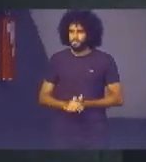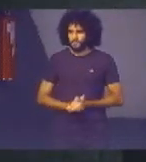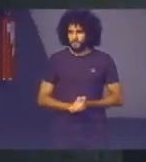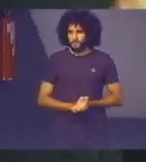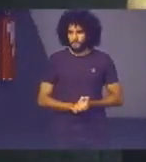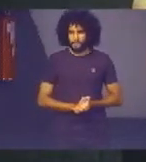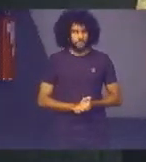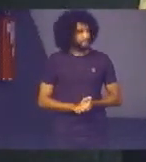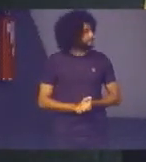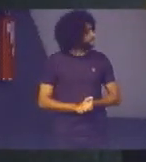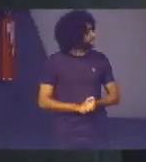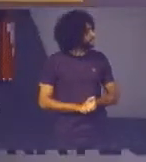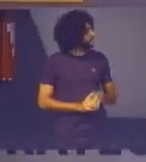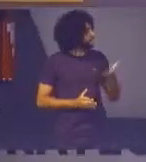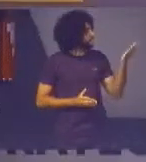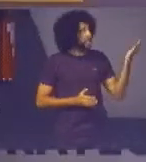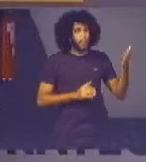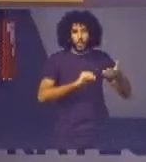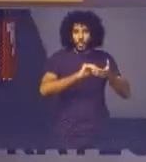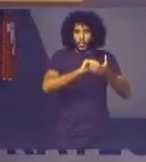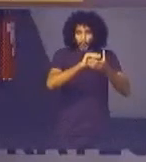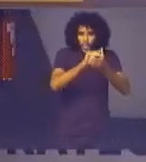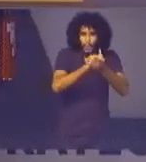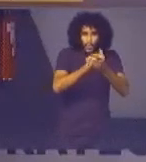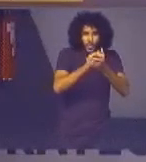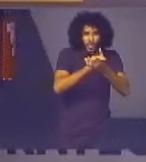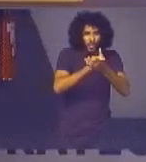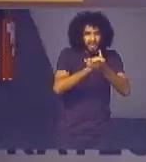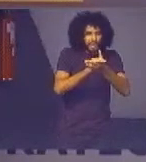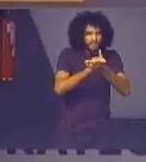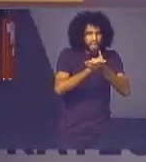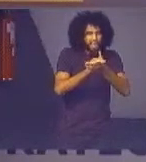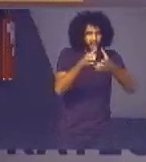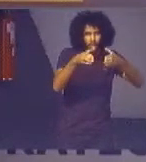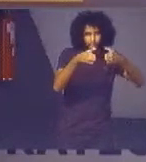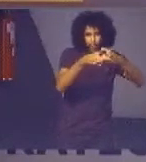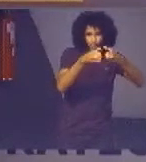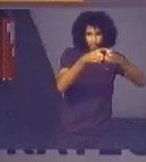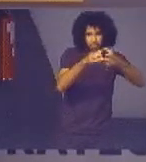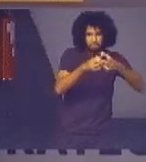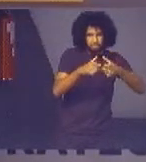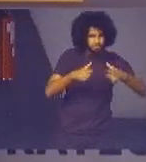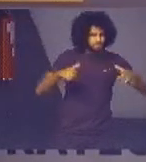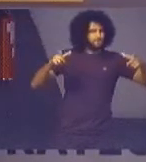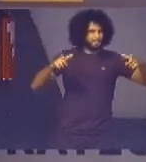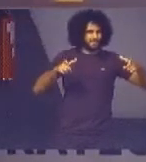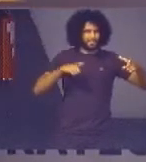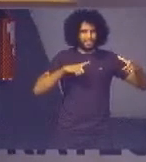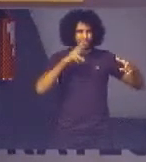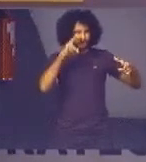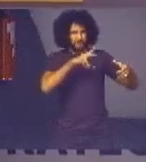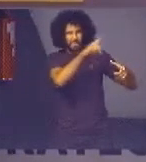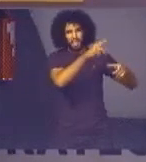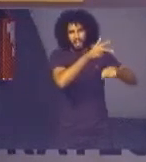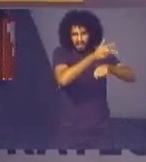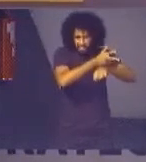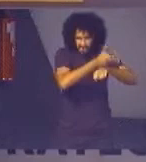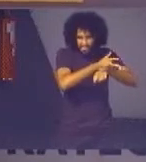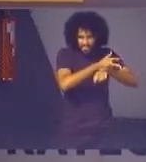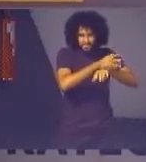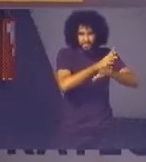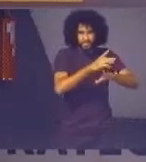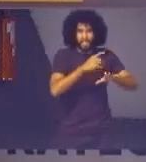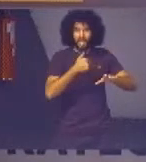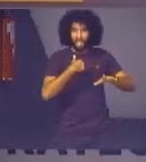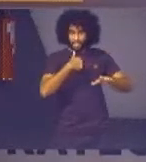aqui o casamento coletivo que vocês tiveram a oportunidade de presenciar no vídeo sou eu que